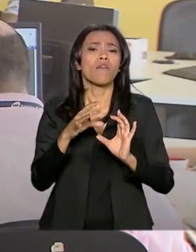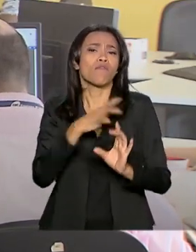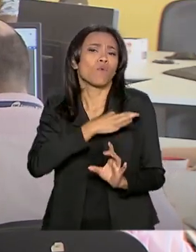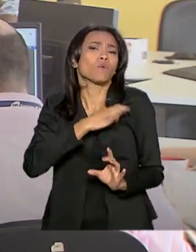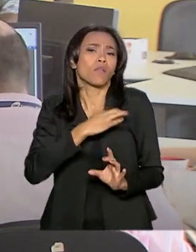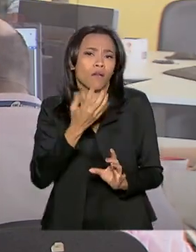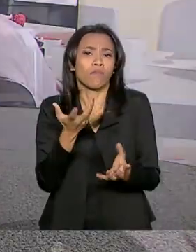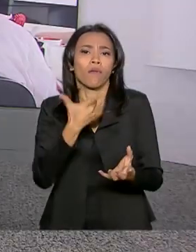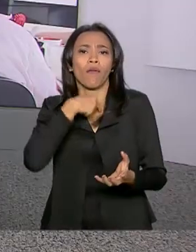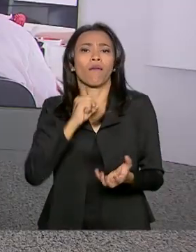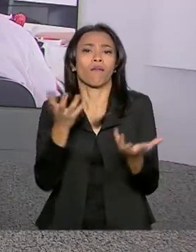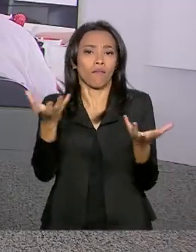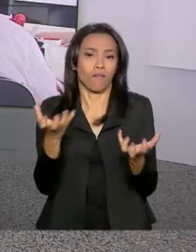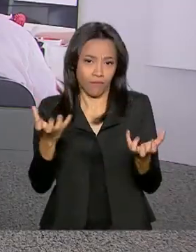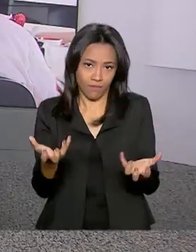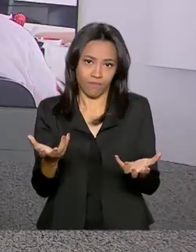Carla. Obrigada, Alessandra, pela sua participação.